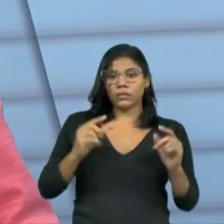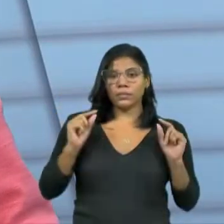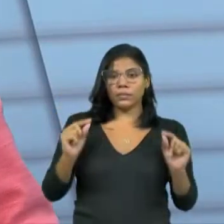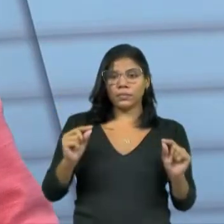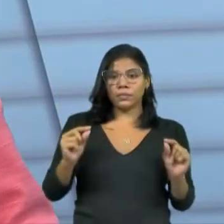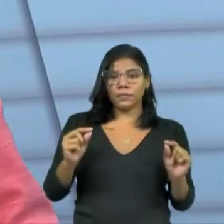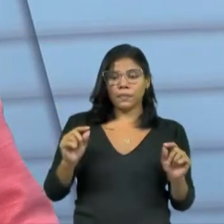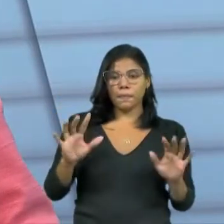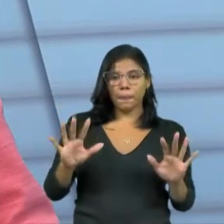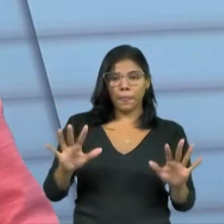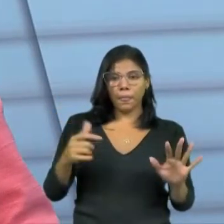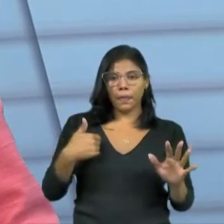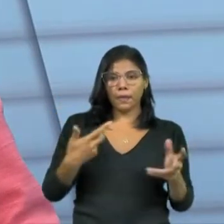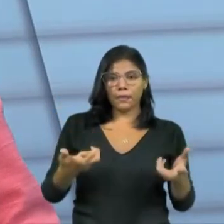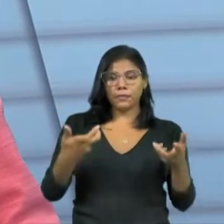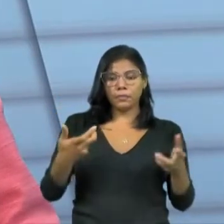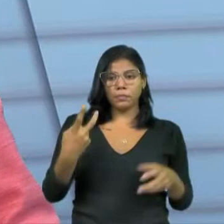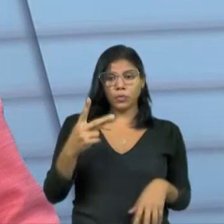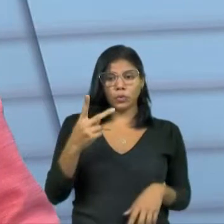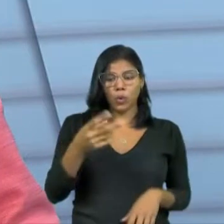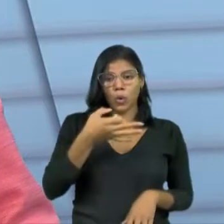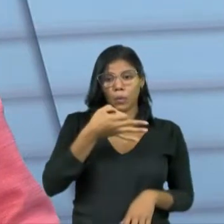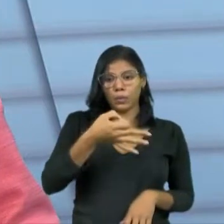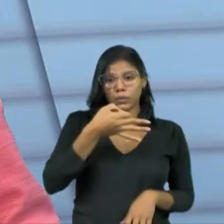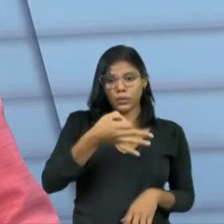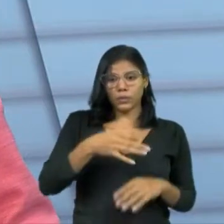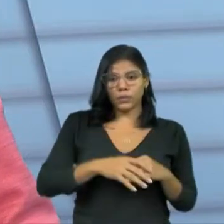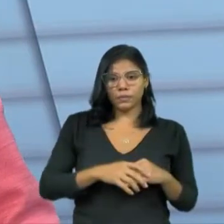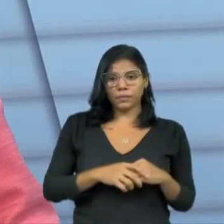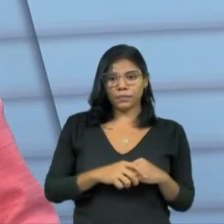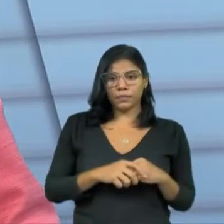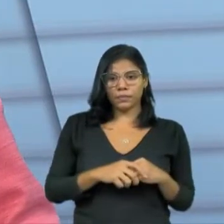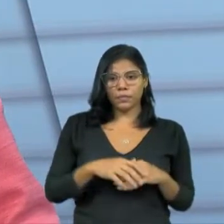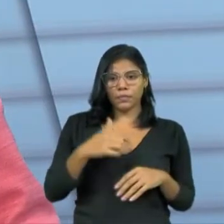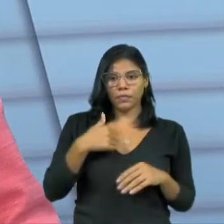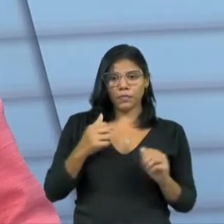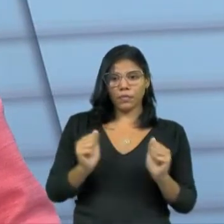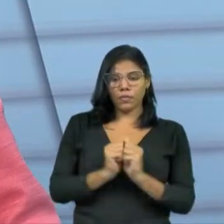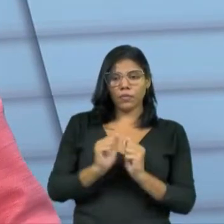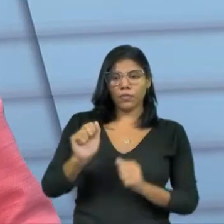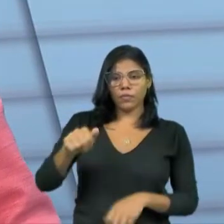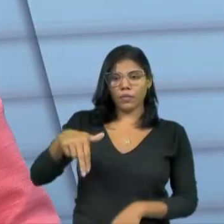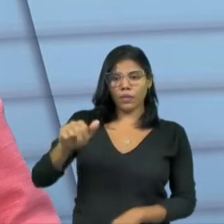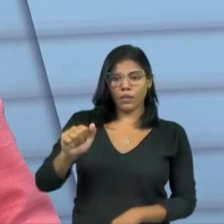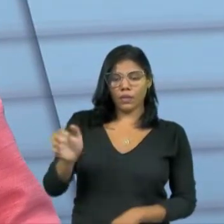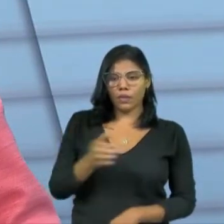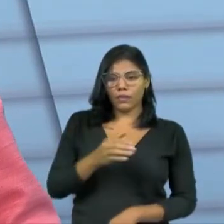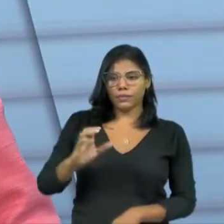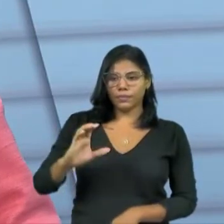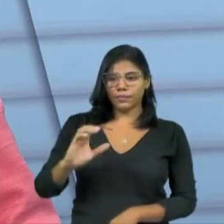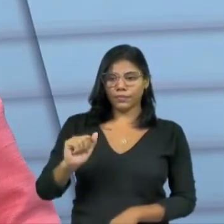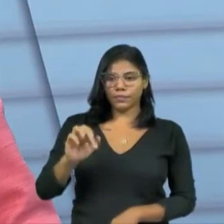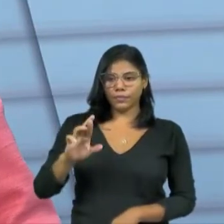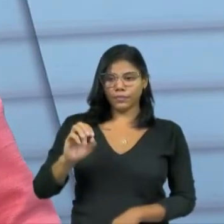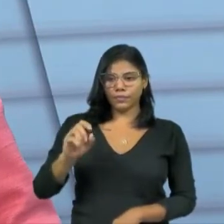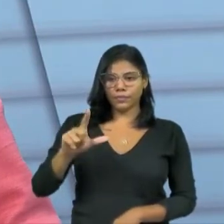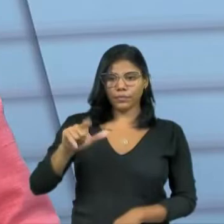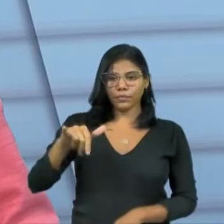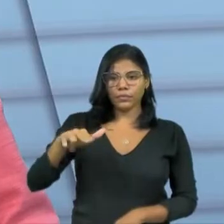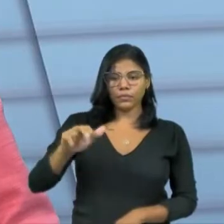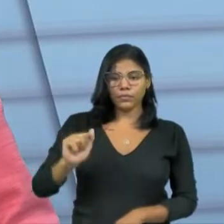Doutora, eu queria até ouvir a sua opinião. A minha opinião, estou aqui com a doutora Ana Carolina Leica. Eu defendo a tese,